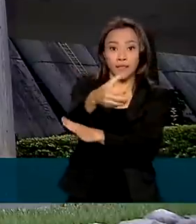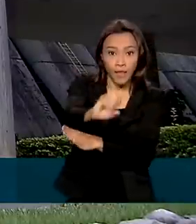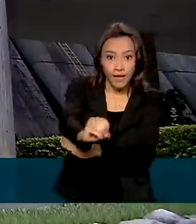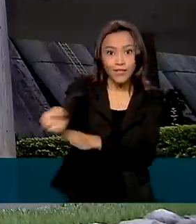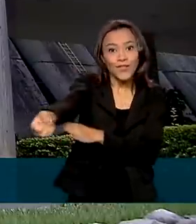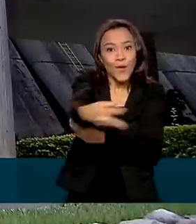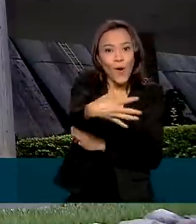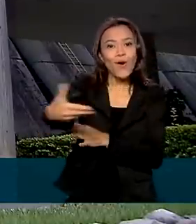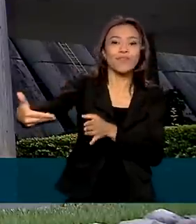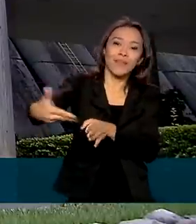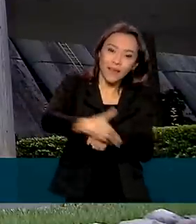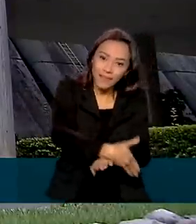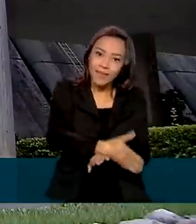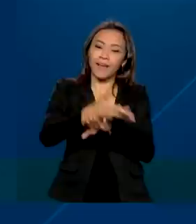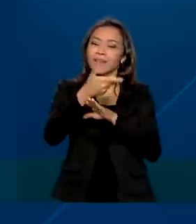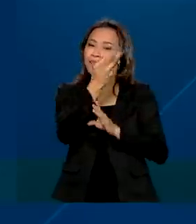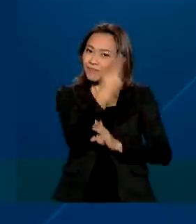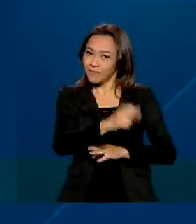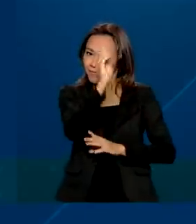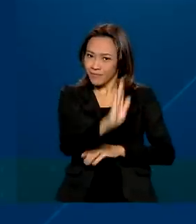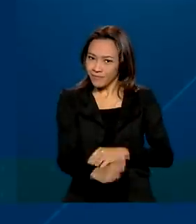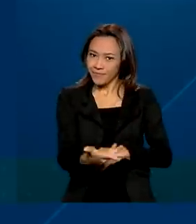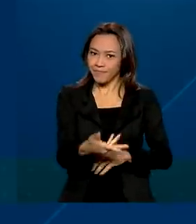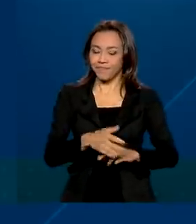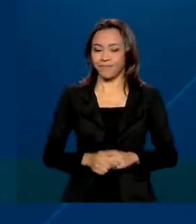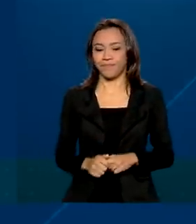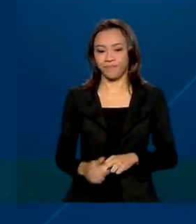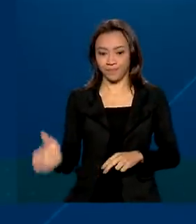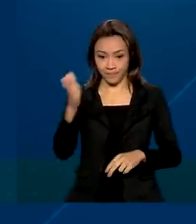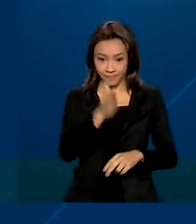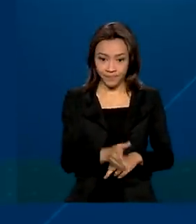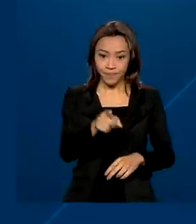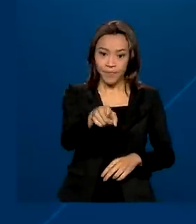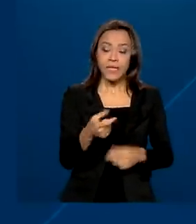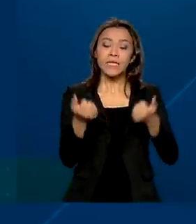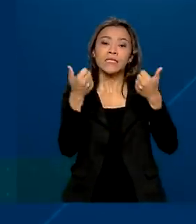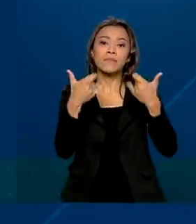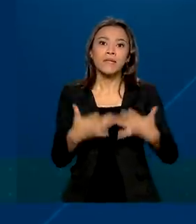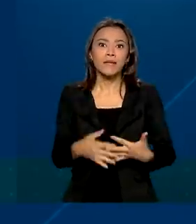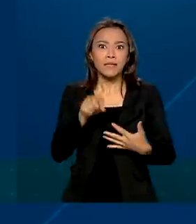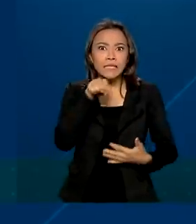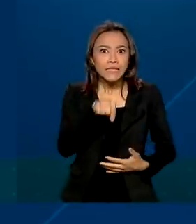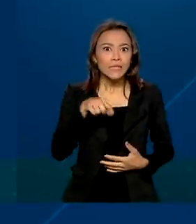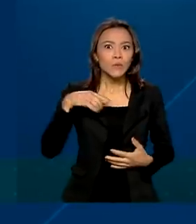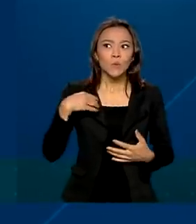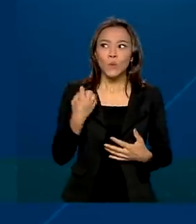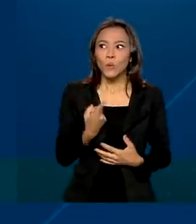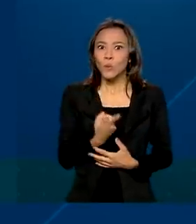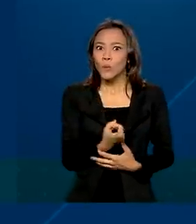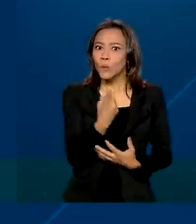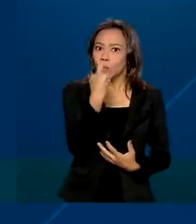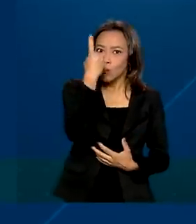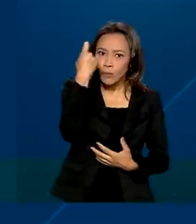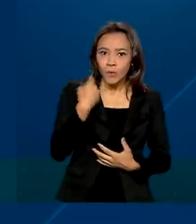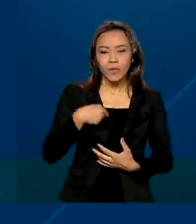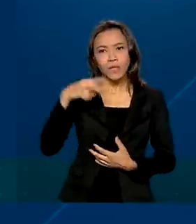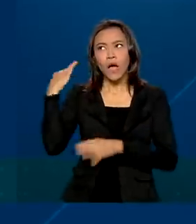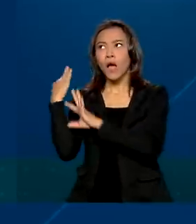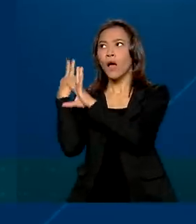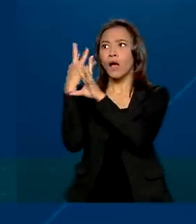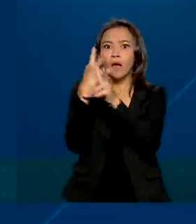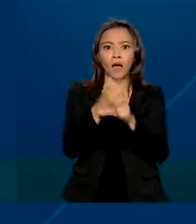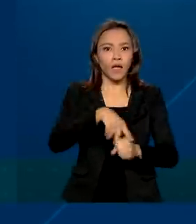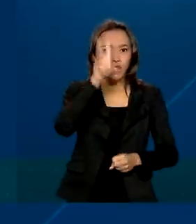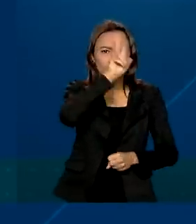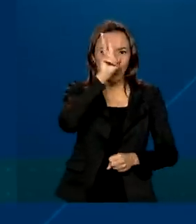candidatas a entrarem no mercado. Isso é algo completamente inédito na história da Anatel, um leilão